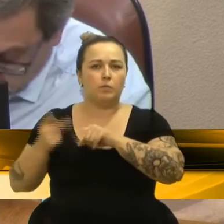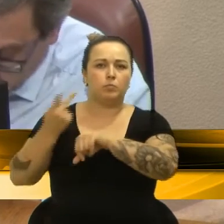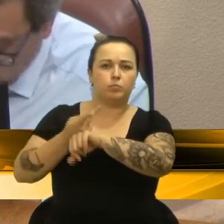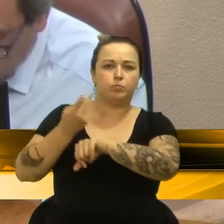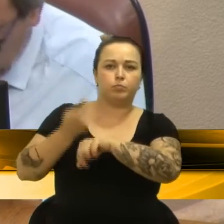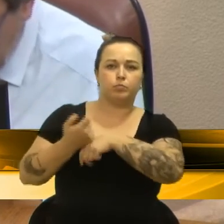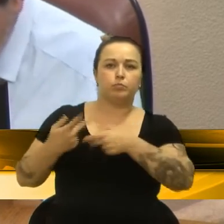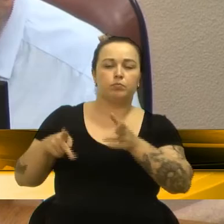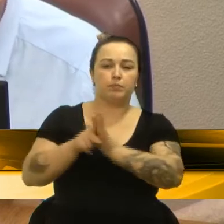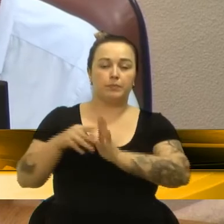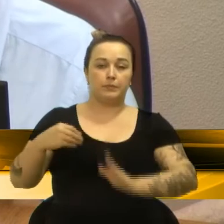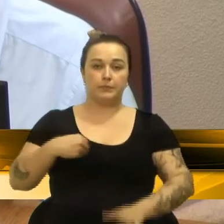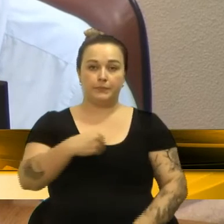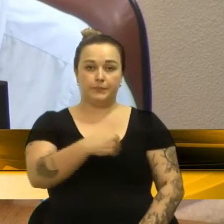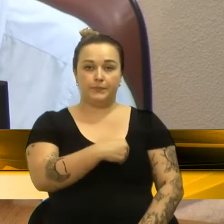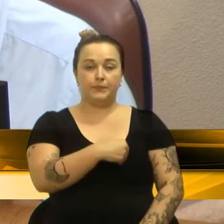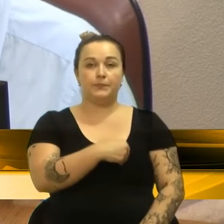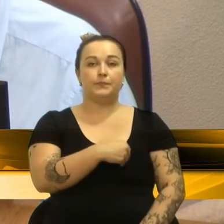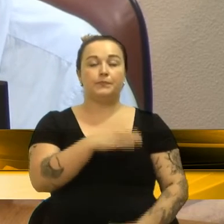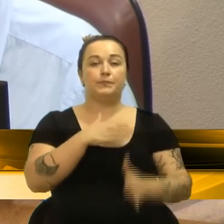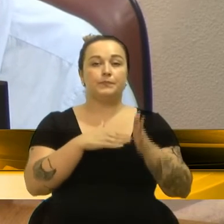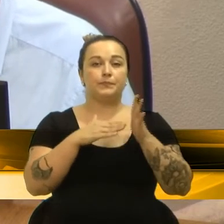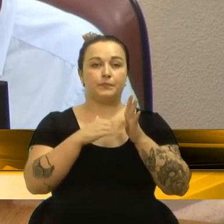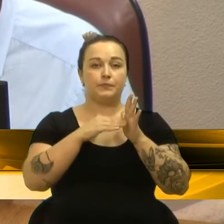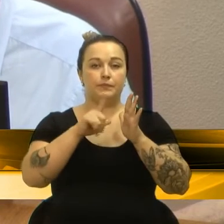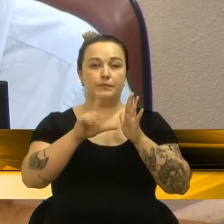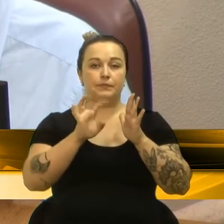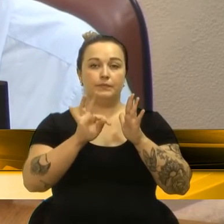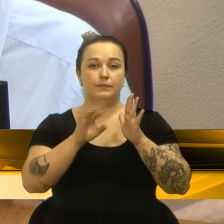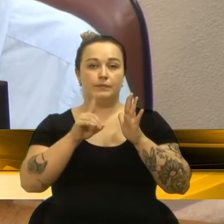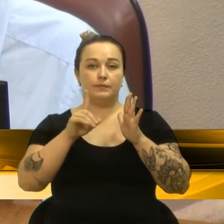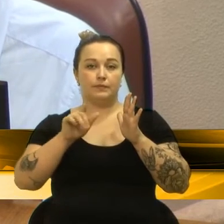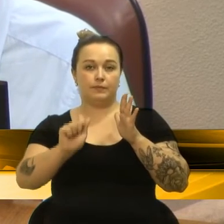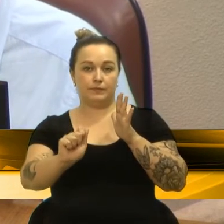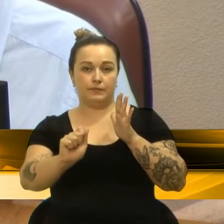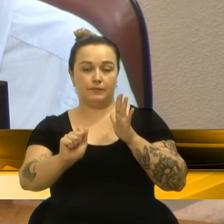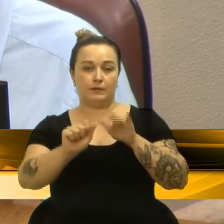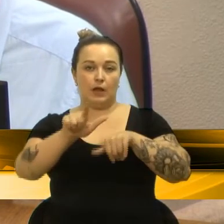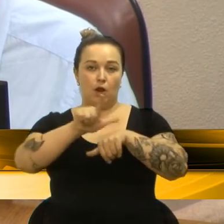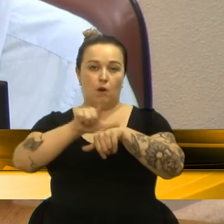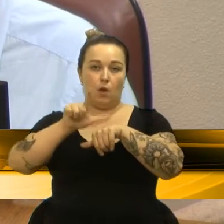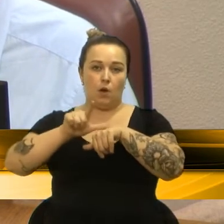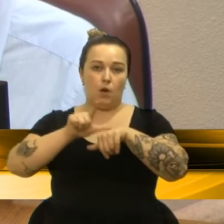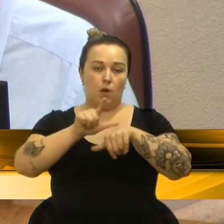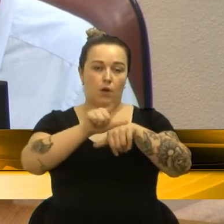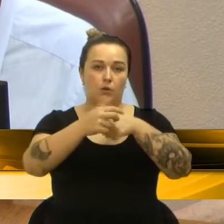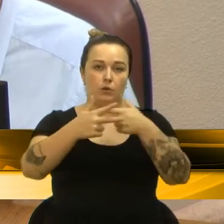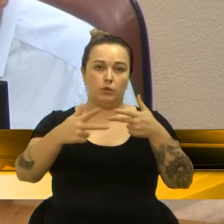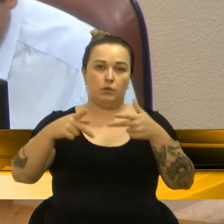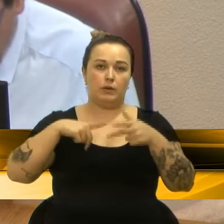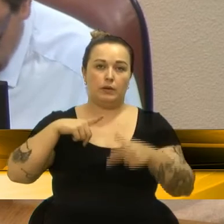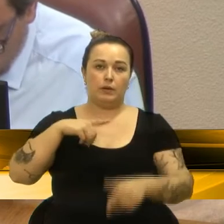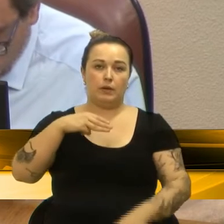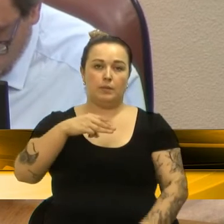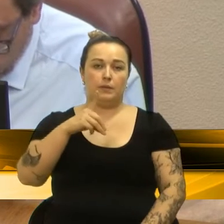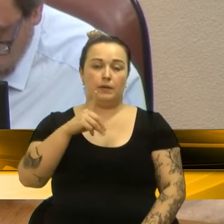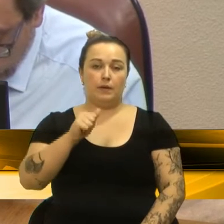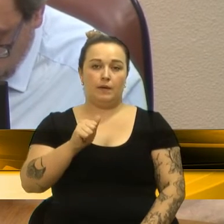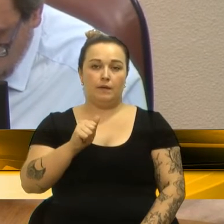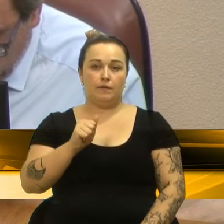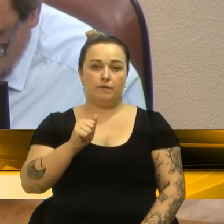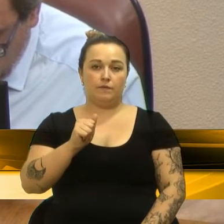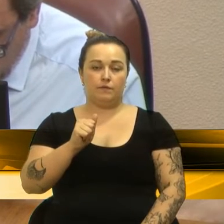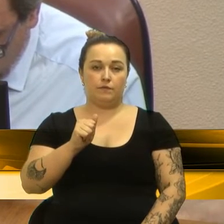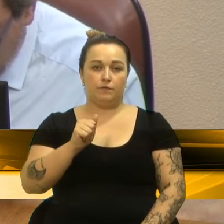Médicos Hospitalares Limitada. MC Med, Comércio Material Médico Hospitalar. Medef, Produtos Médicos